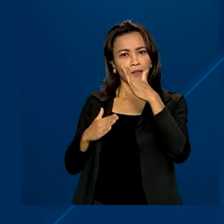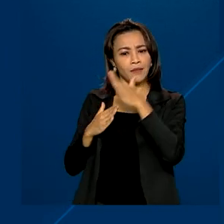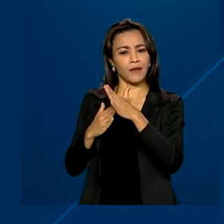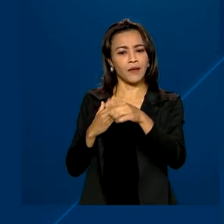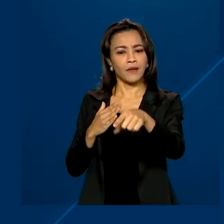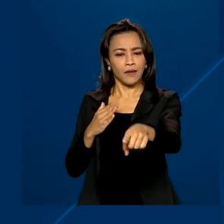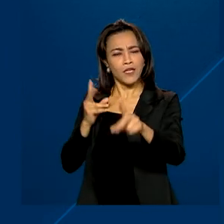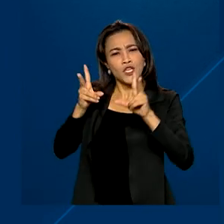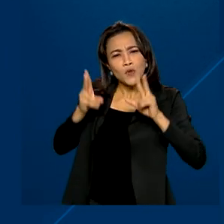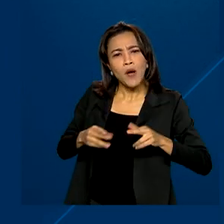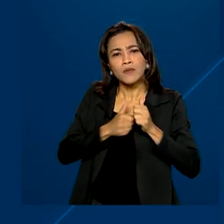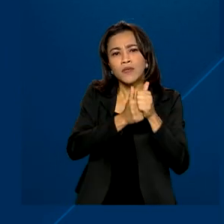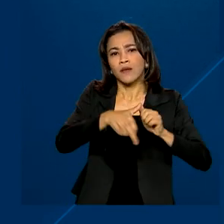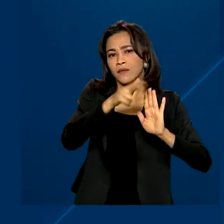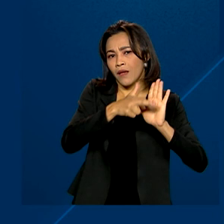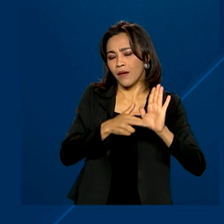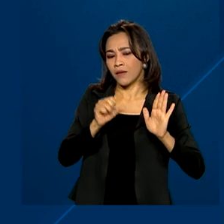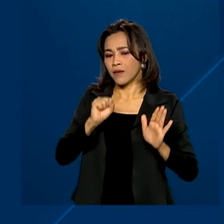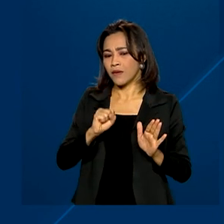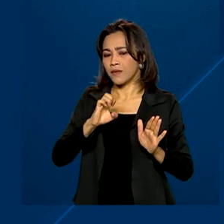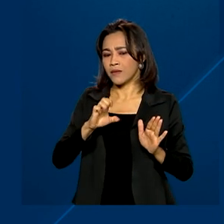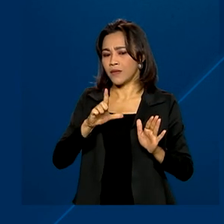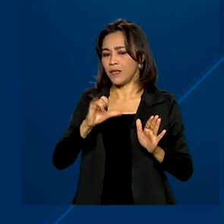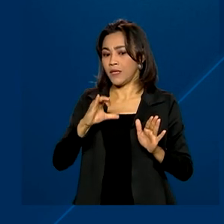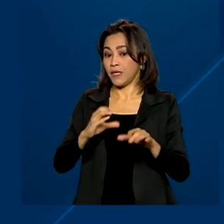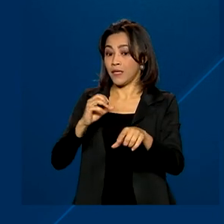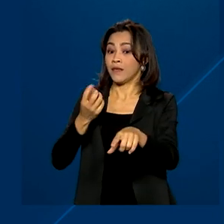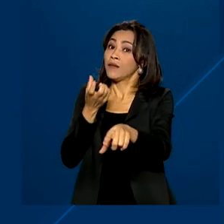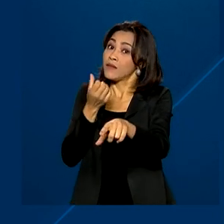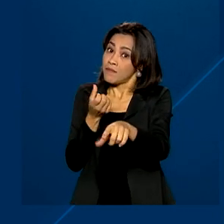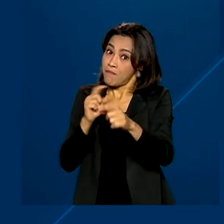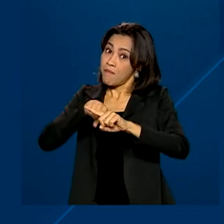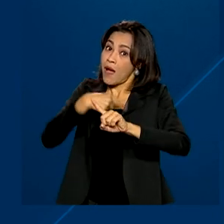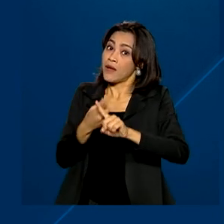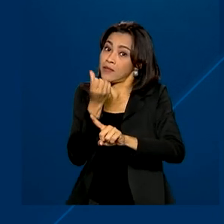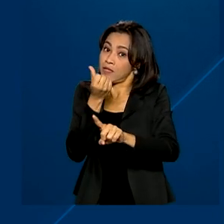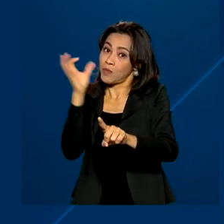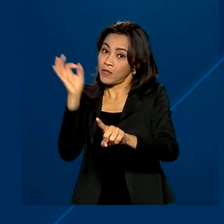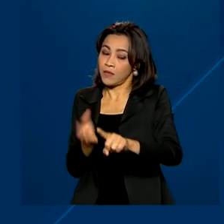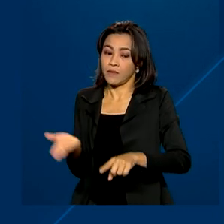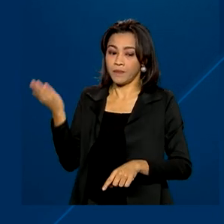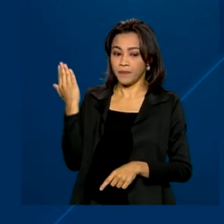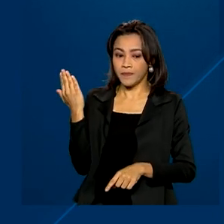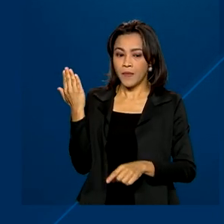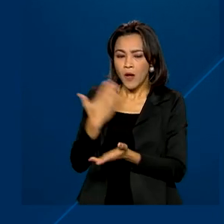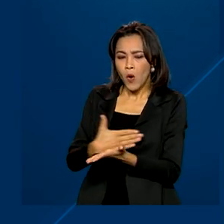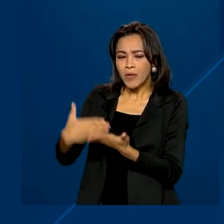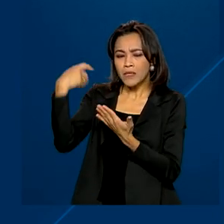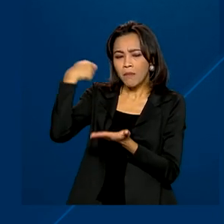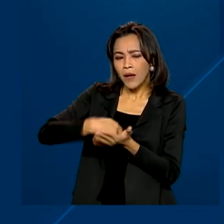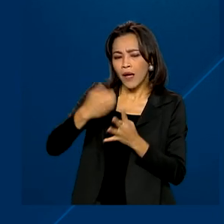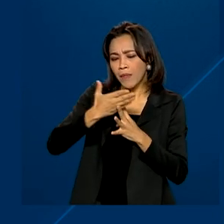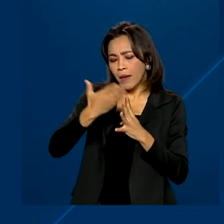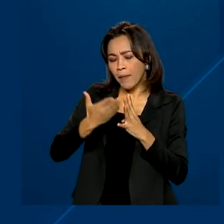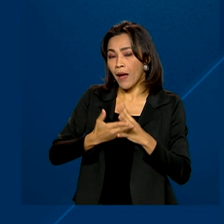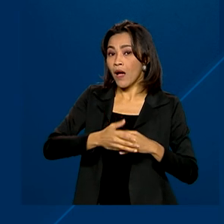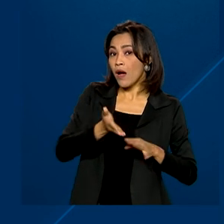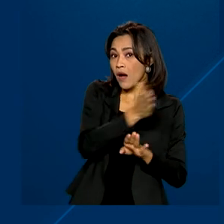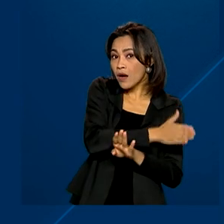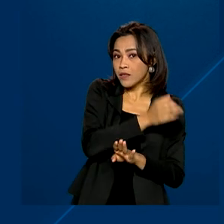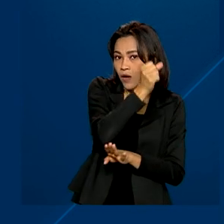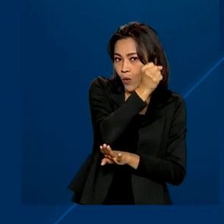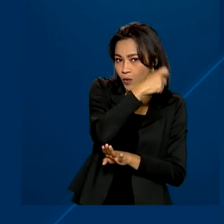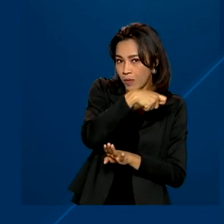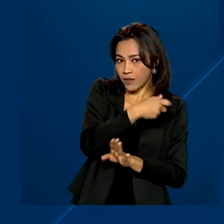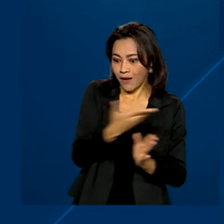mesma da taxa Selic, mais 6%. O prazo para começar a pagar o empréstimo aumentou de 8 para 11